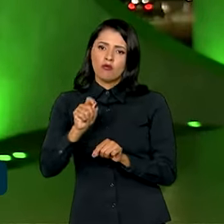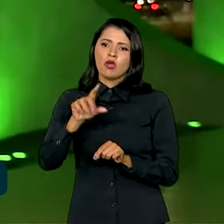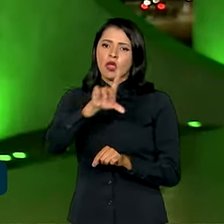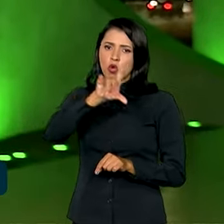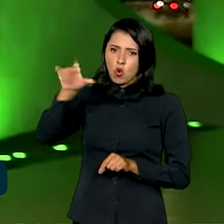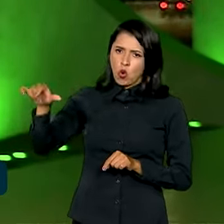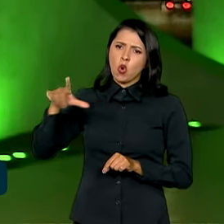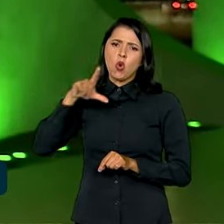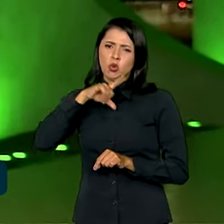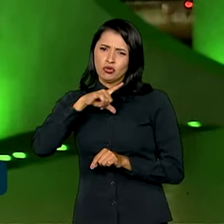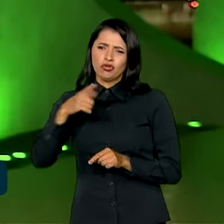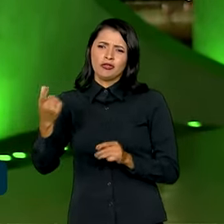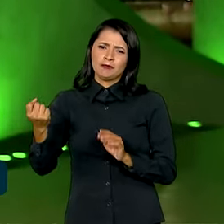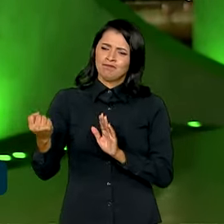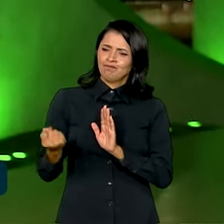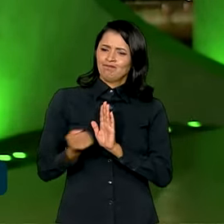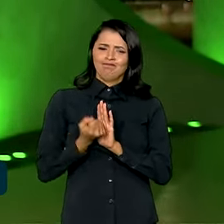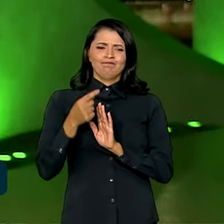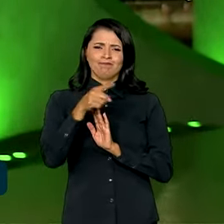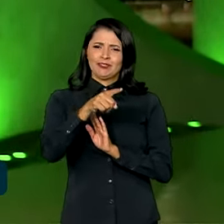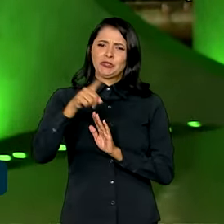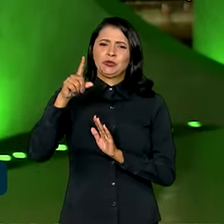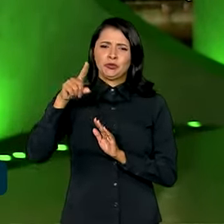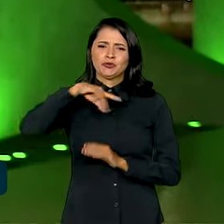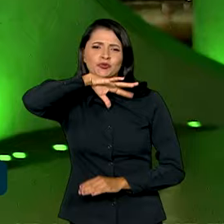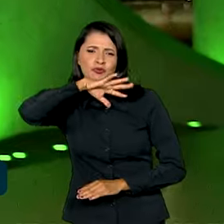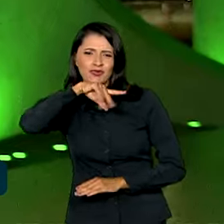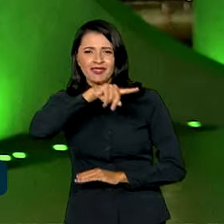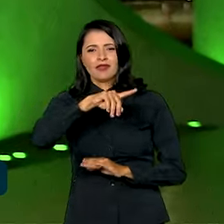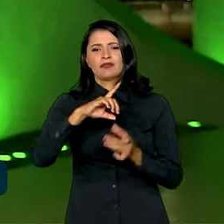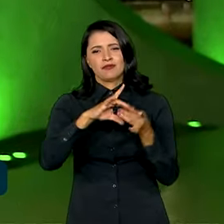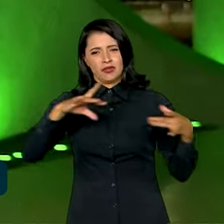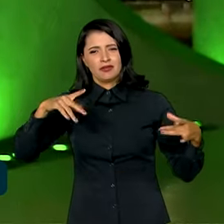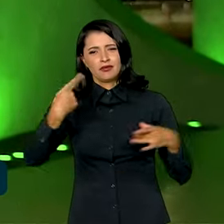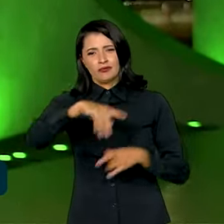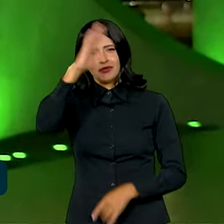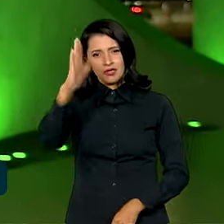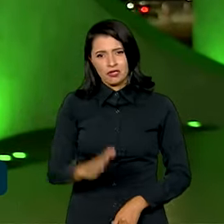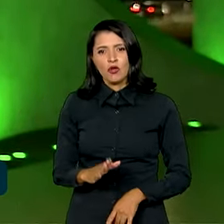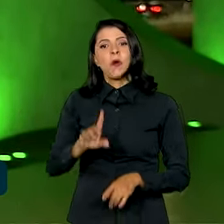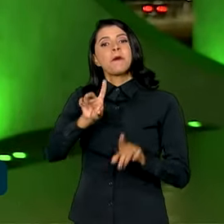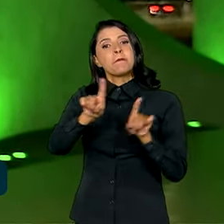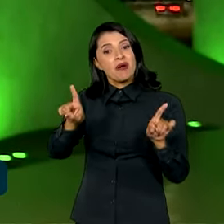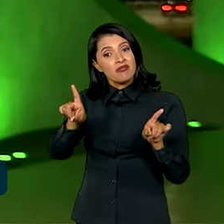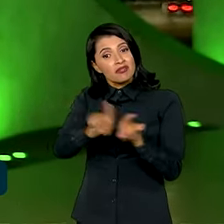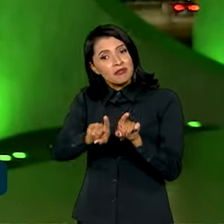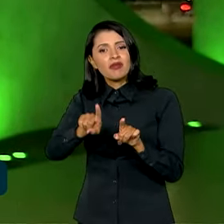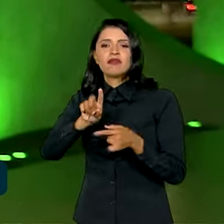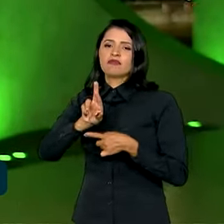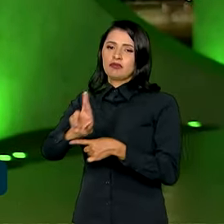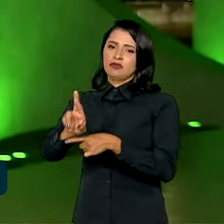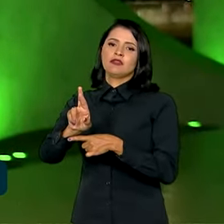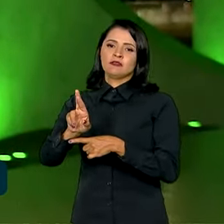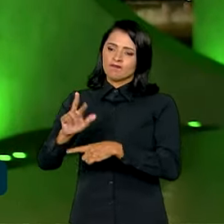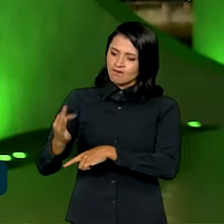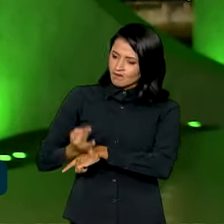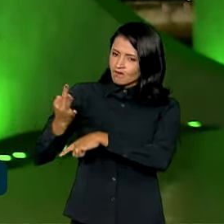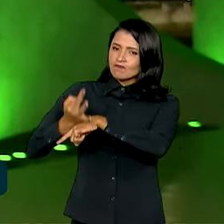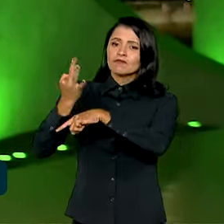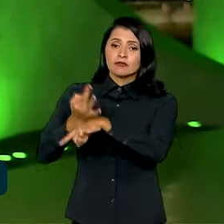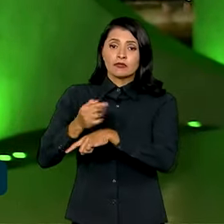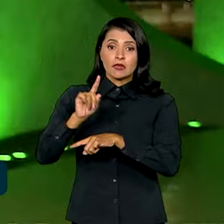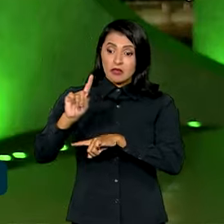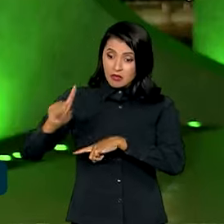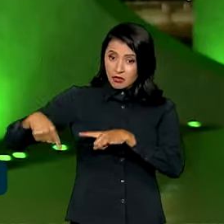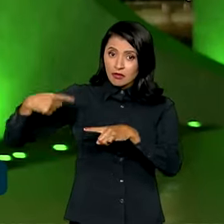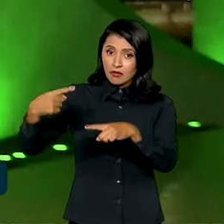uma mancha na democracia brasileira, também representa resistência. E após esse evento de inauguração da